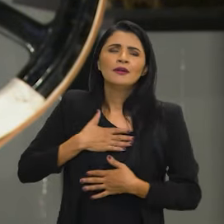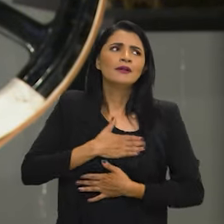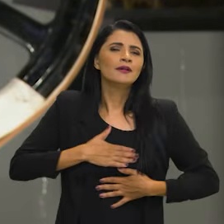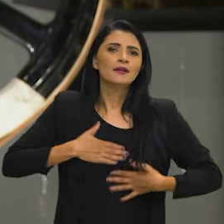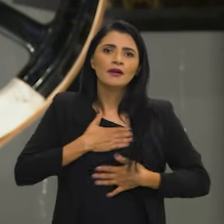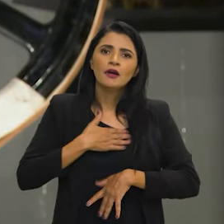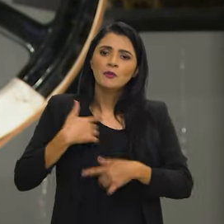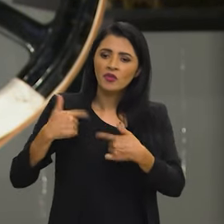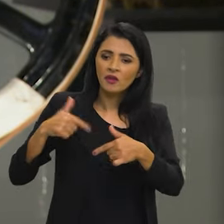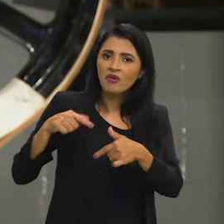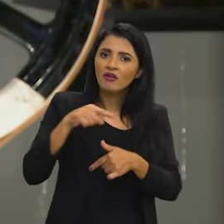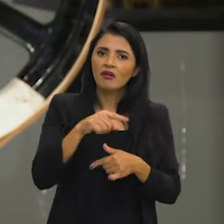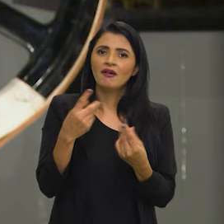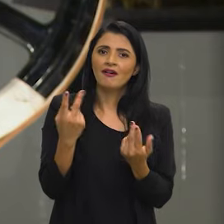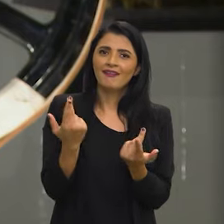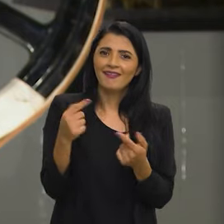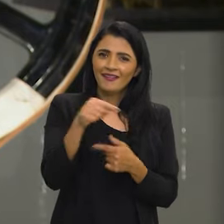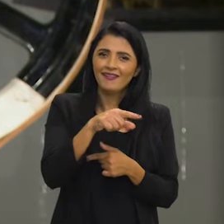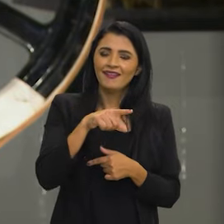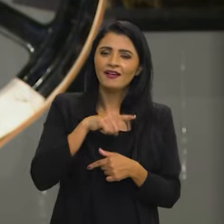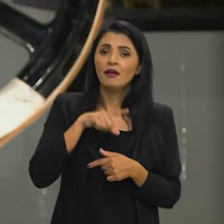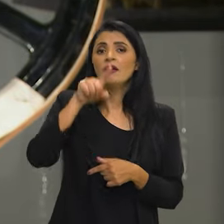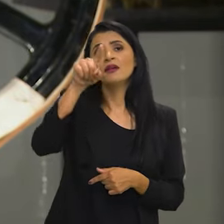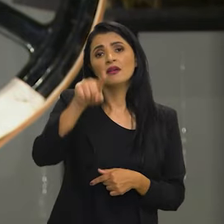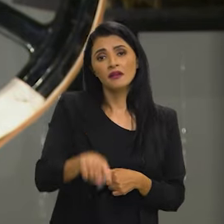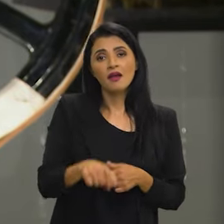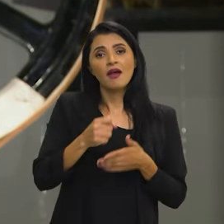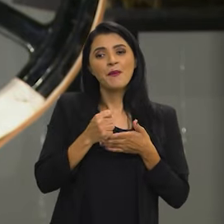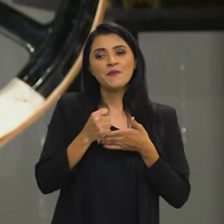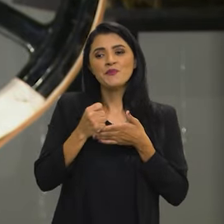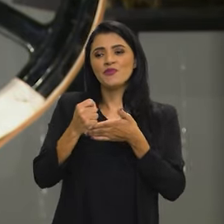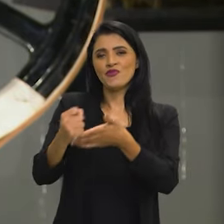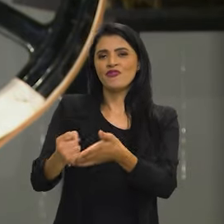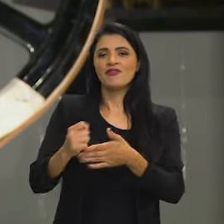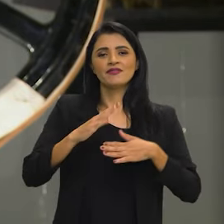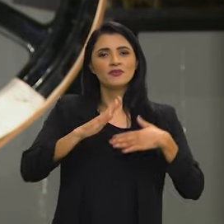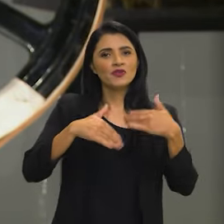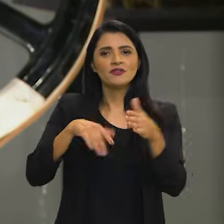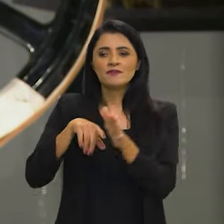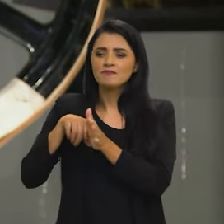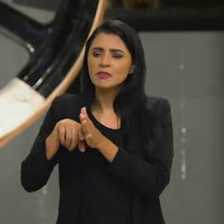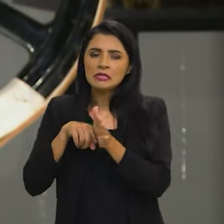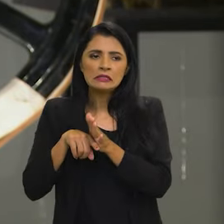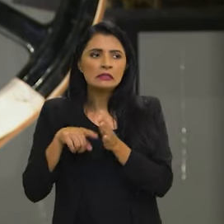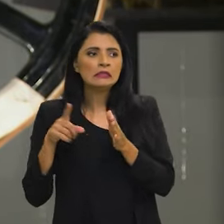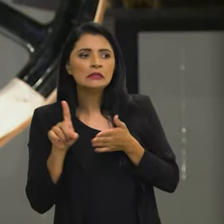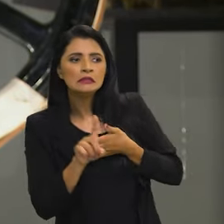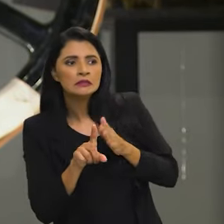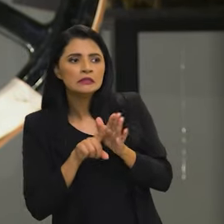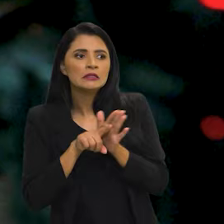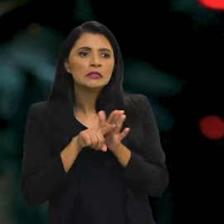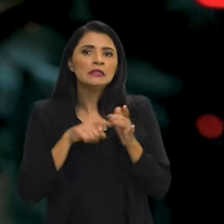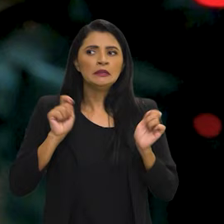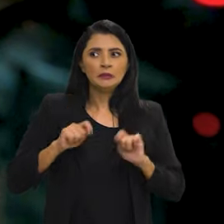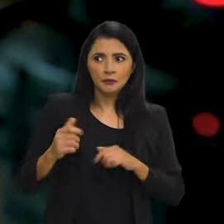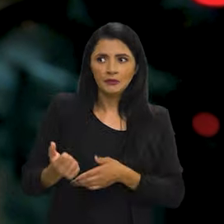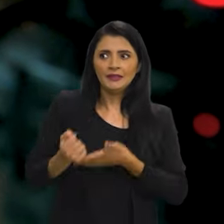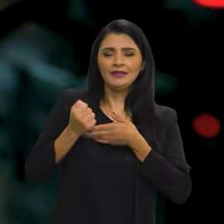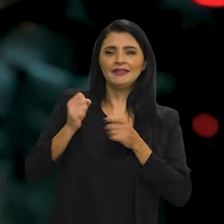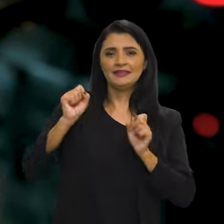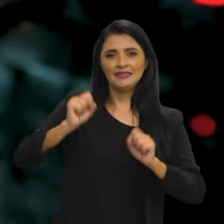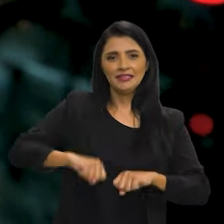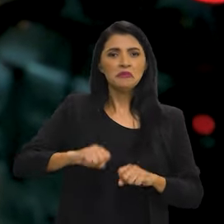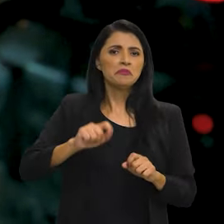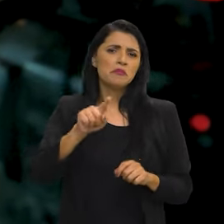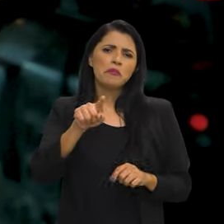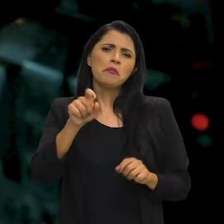por fazer esse trabalho que é de auxiliar nos processos de pesquisa, então é possível